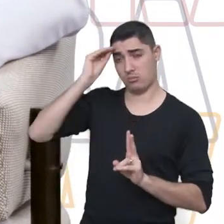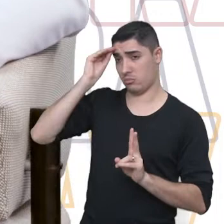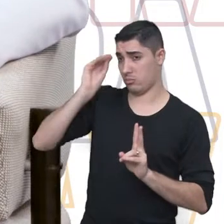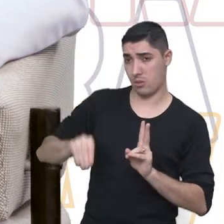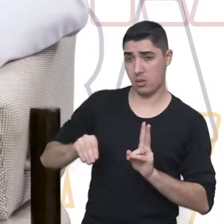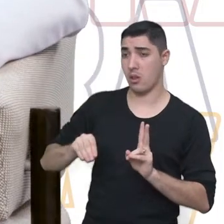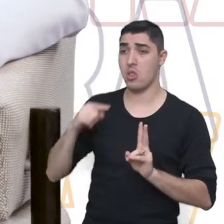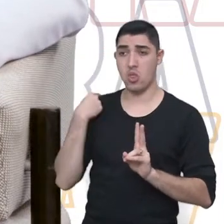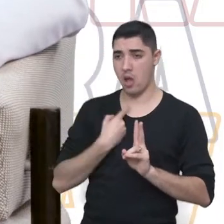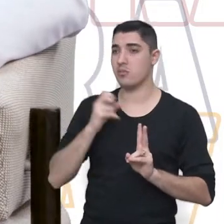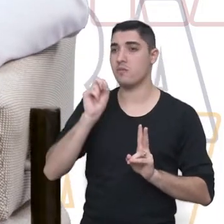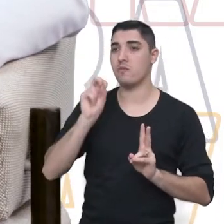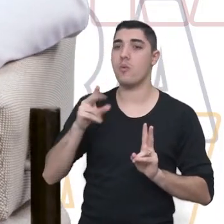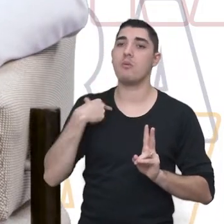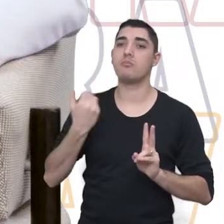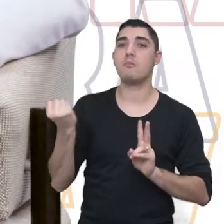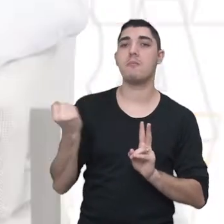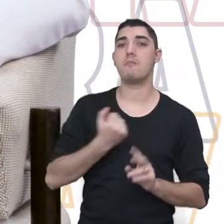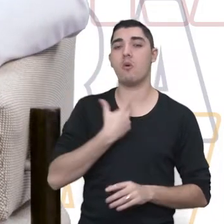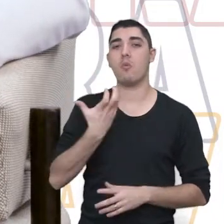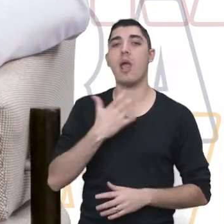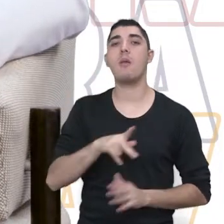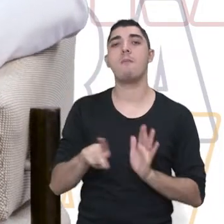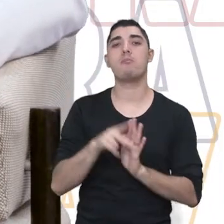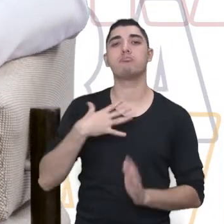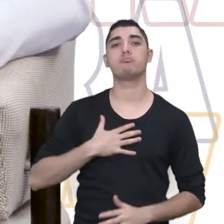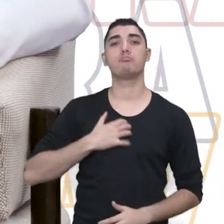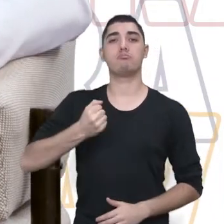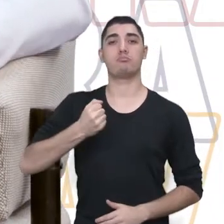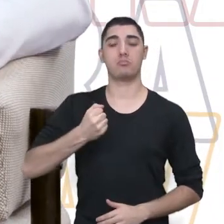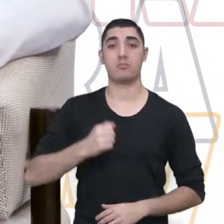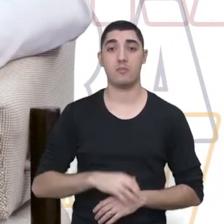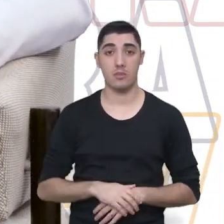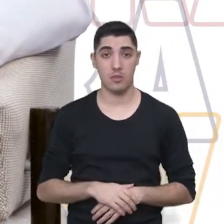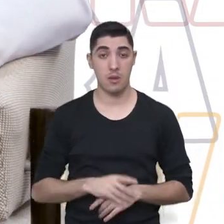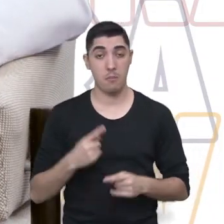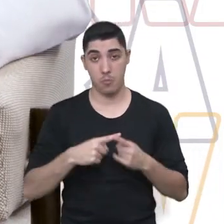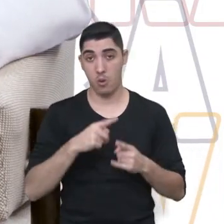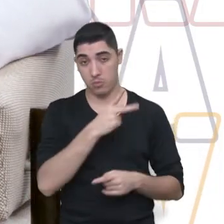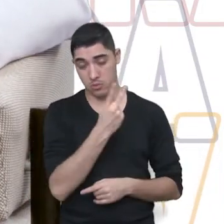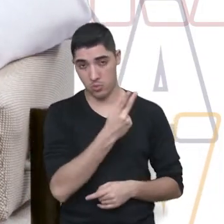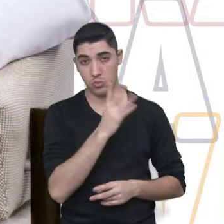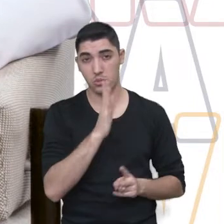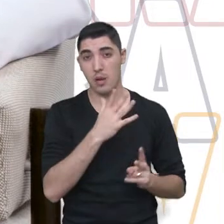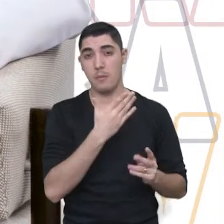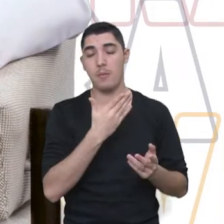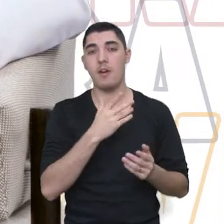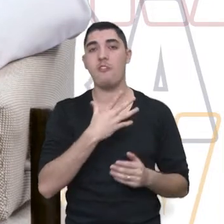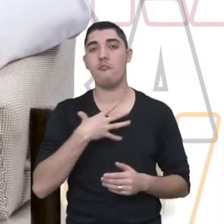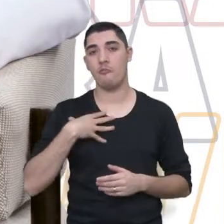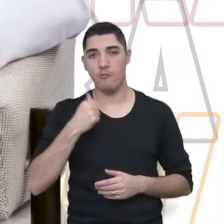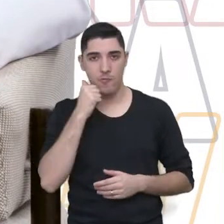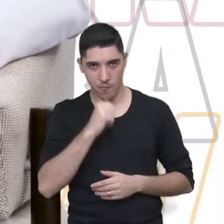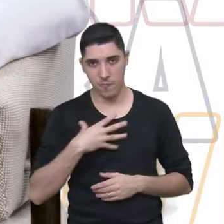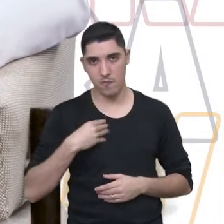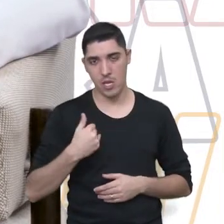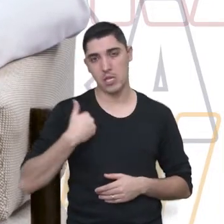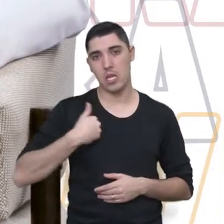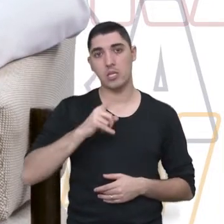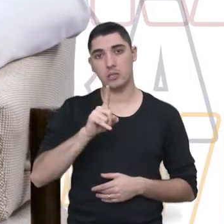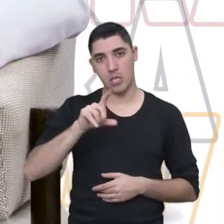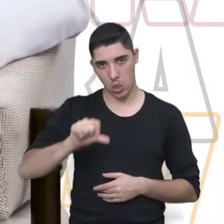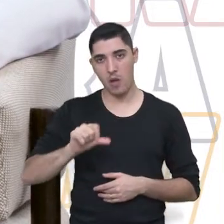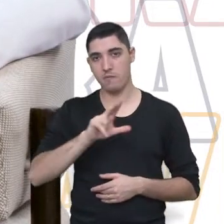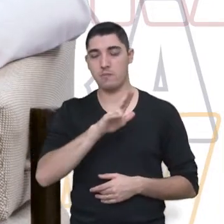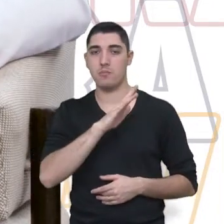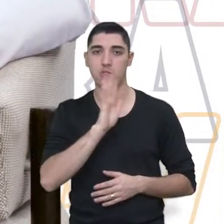desistimos, nós vamos nos matar. Eles haviam perdido uma jovem, né? De 19 anos, uma filha. Um acidente